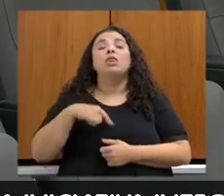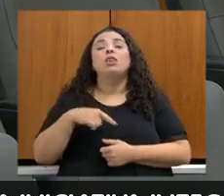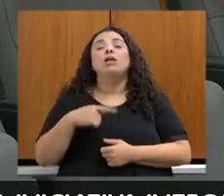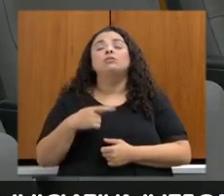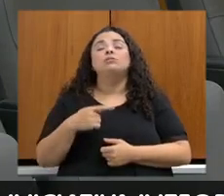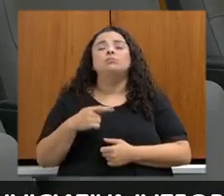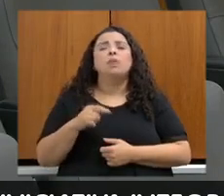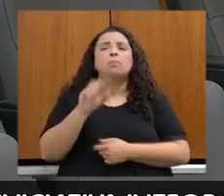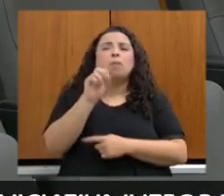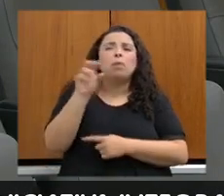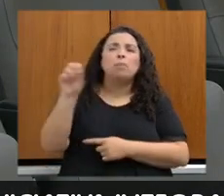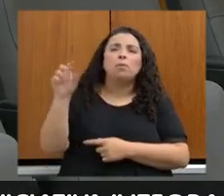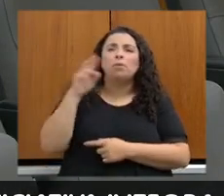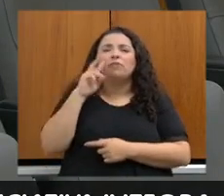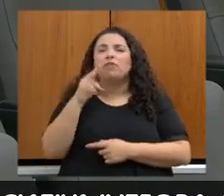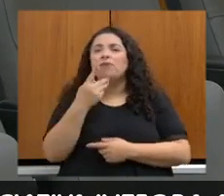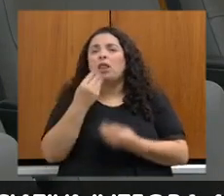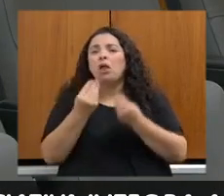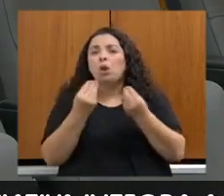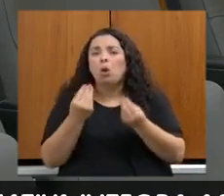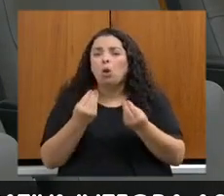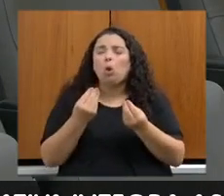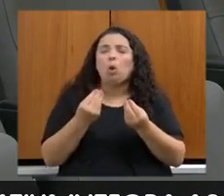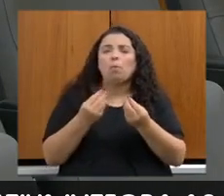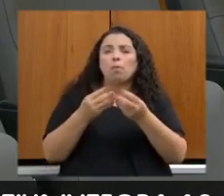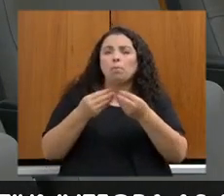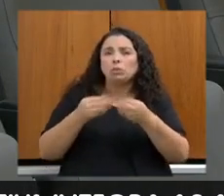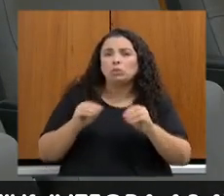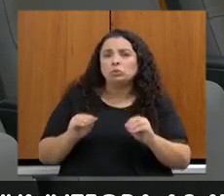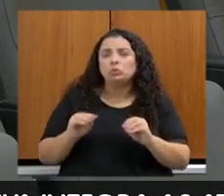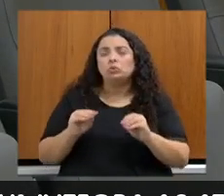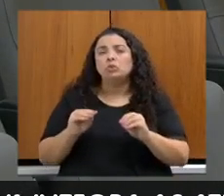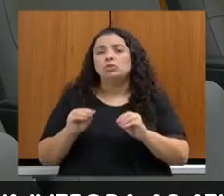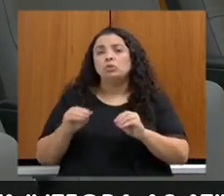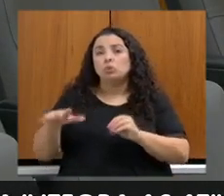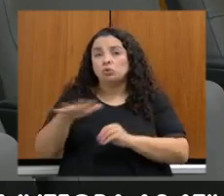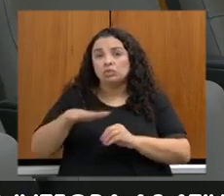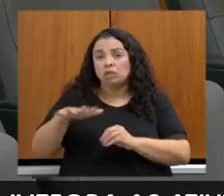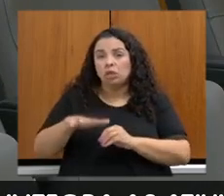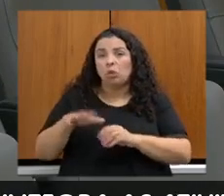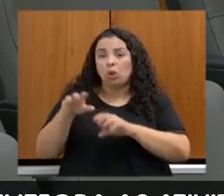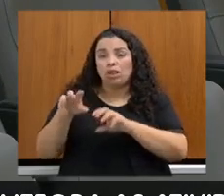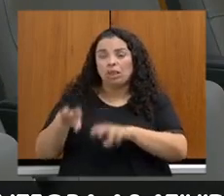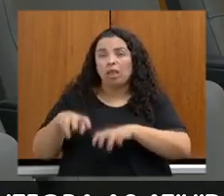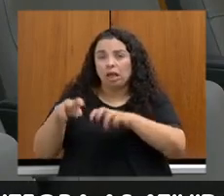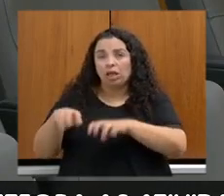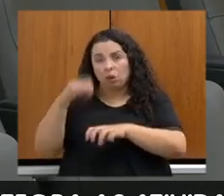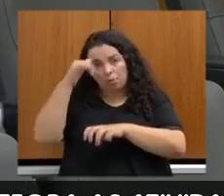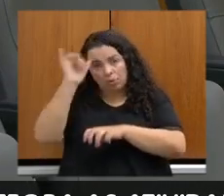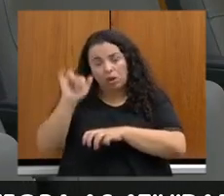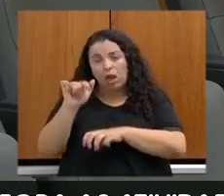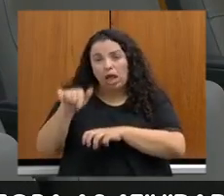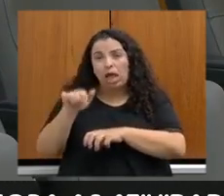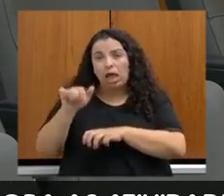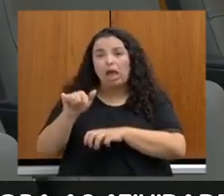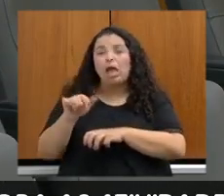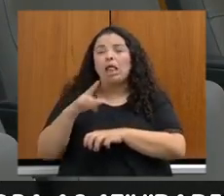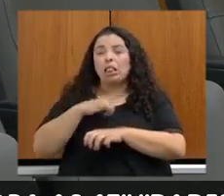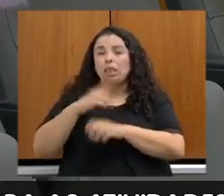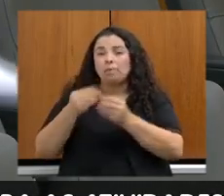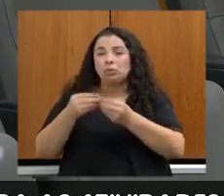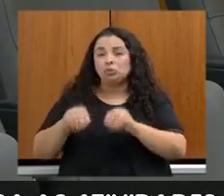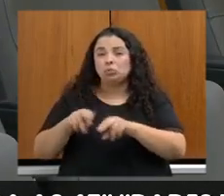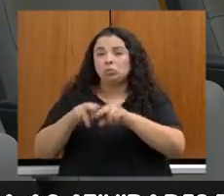que o setor agropecuário causa na emissão de gás carbono, mas muito pouco se fala da